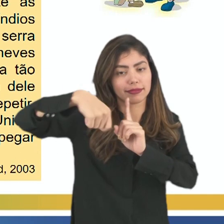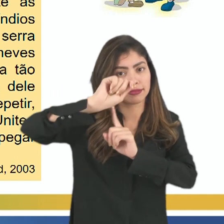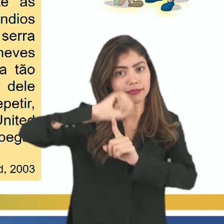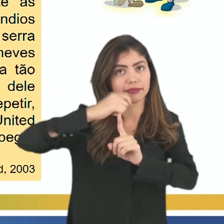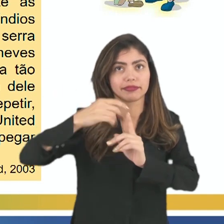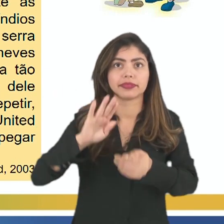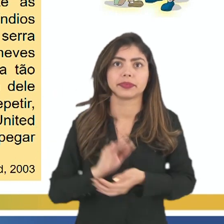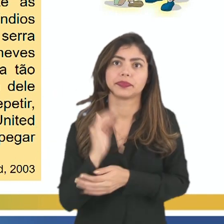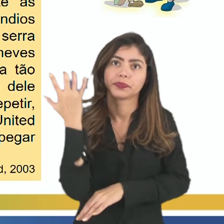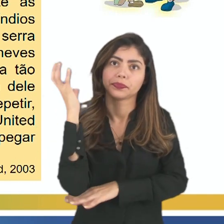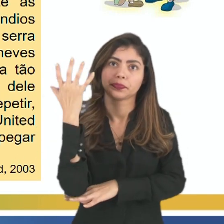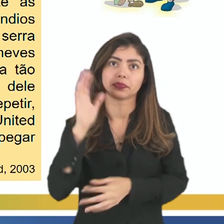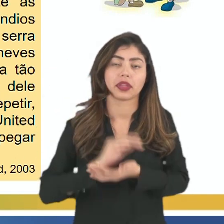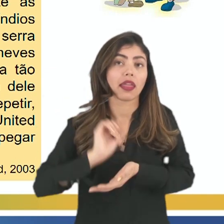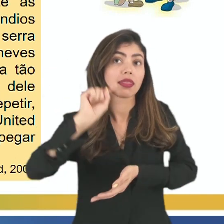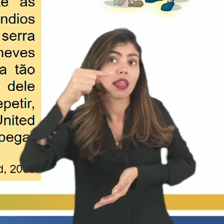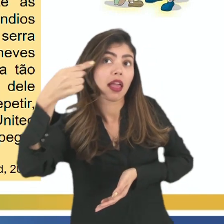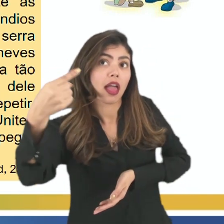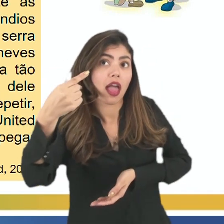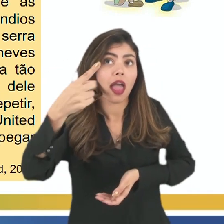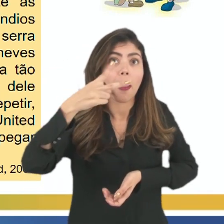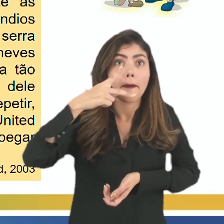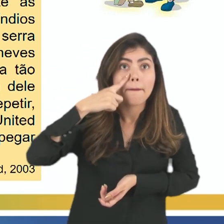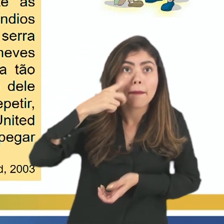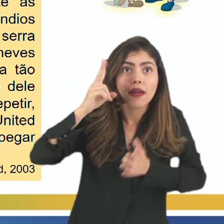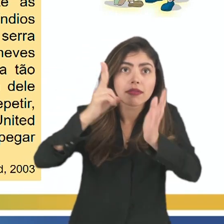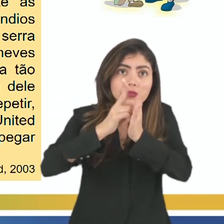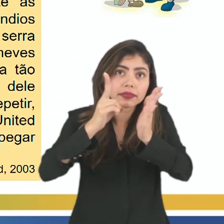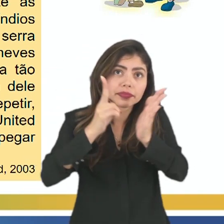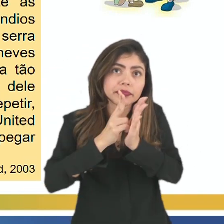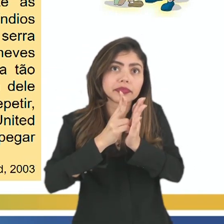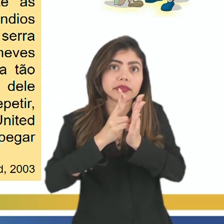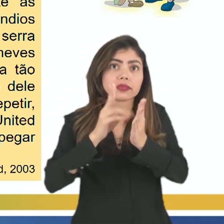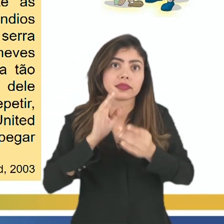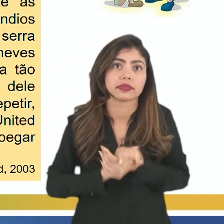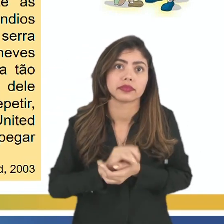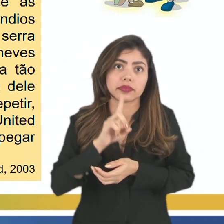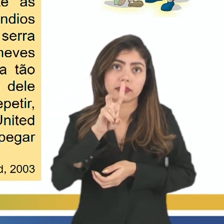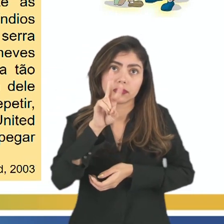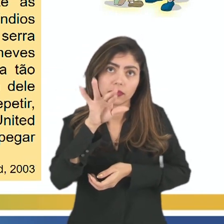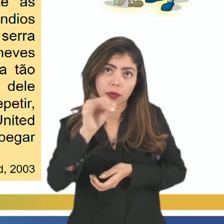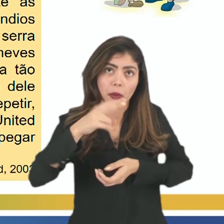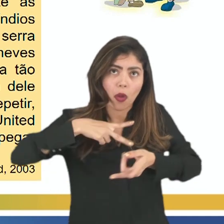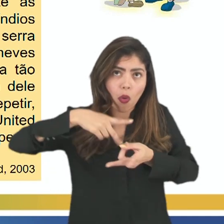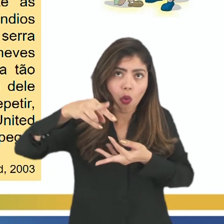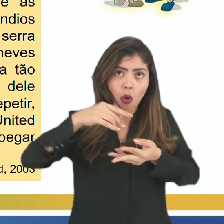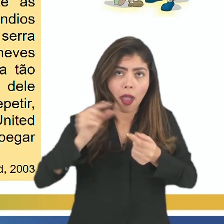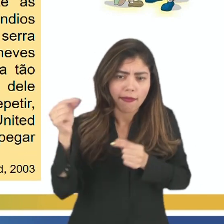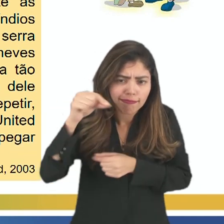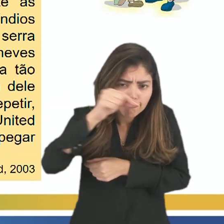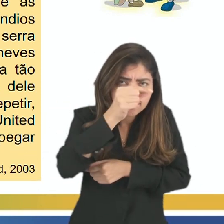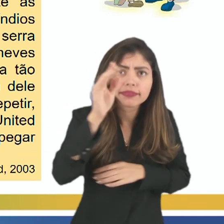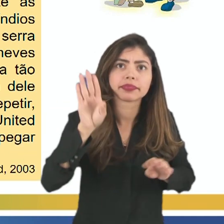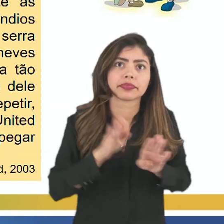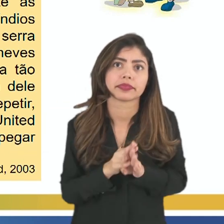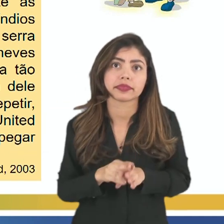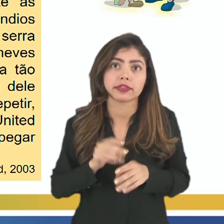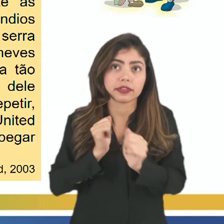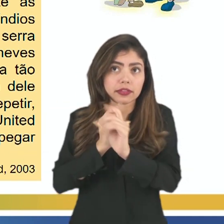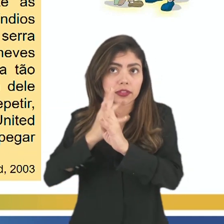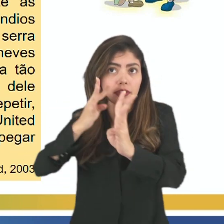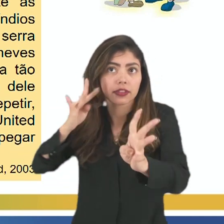oposta. Dali dava para ver os índios aroacos correndo feito formiguinhas